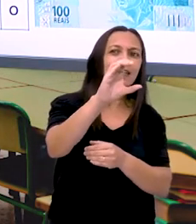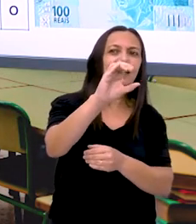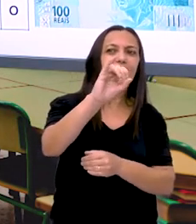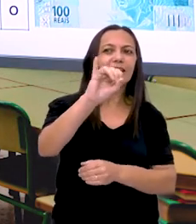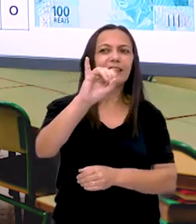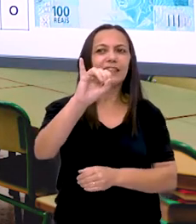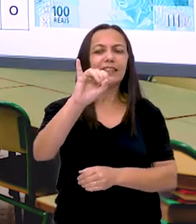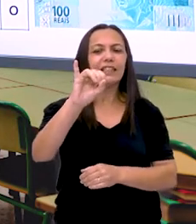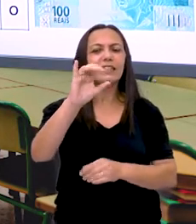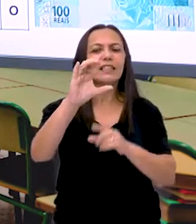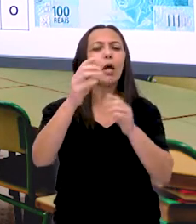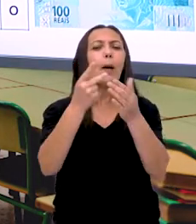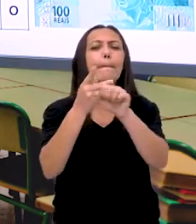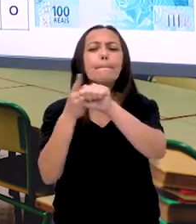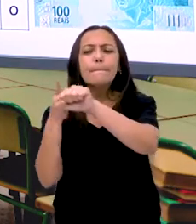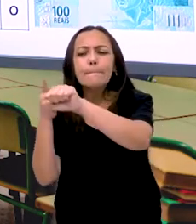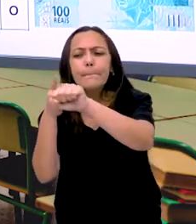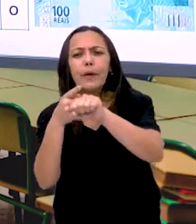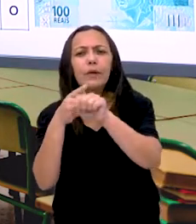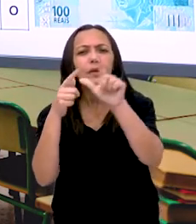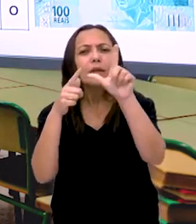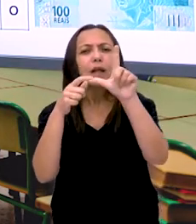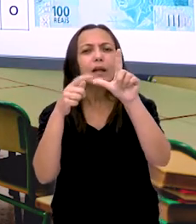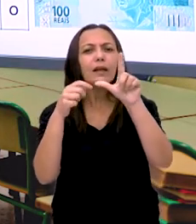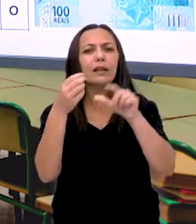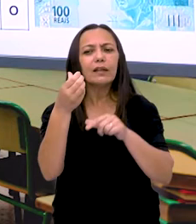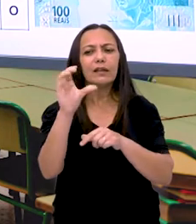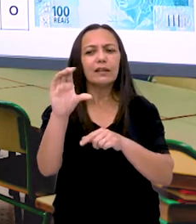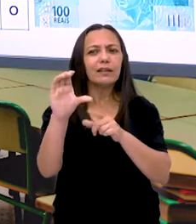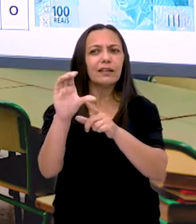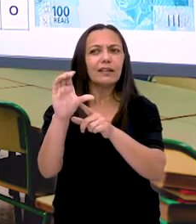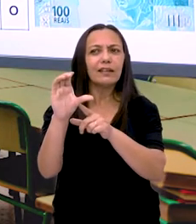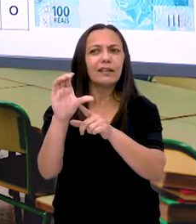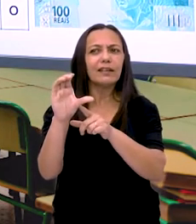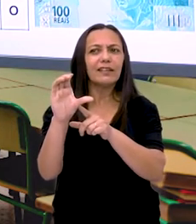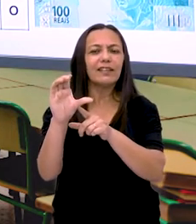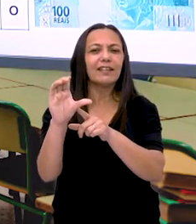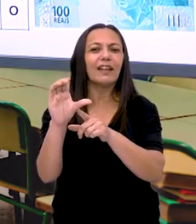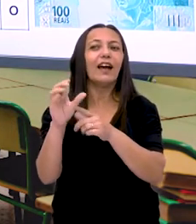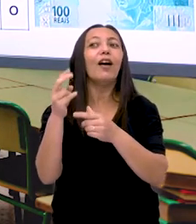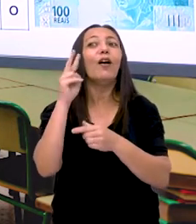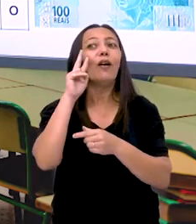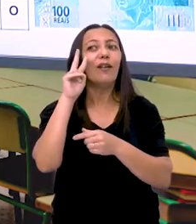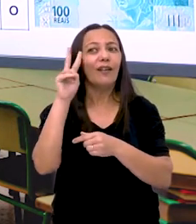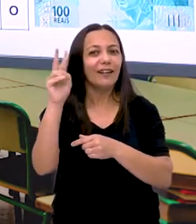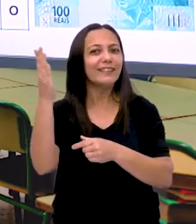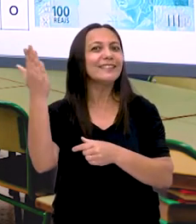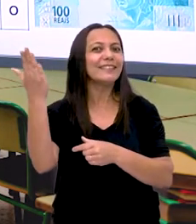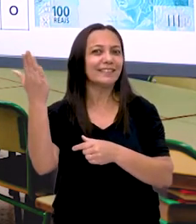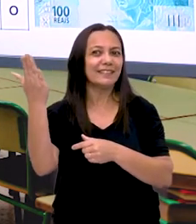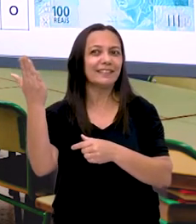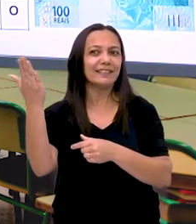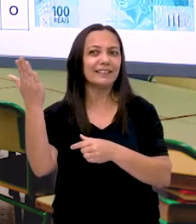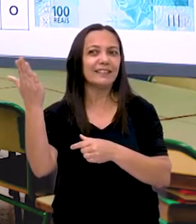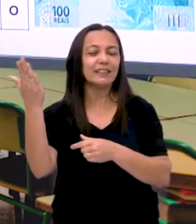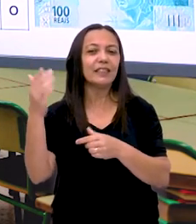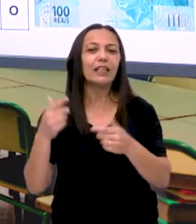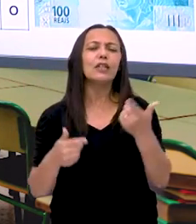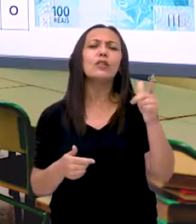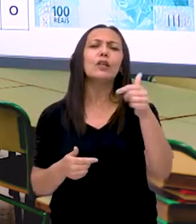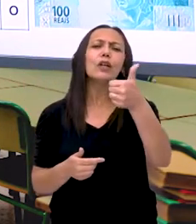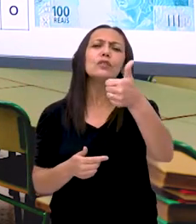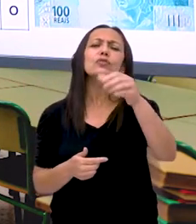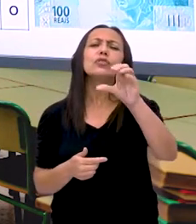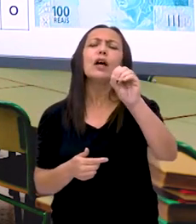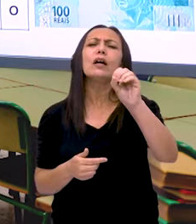Procurando a letrinha C do nome cinco. Onde será que eu encontro? Olha só. Mais